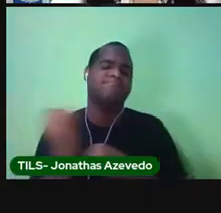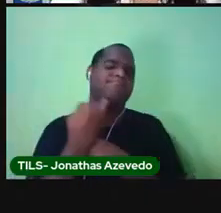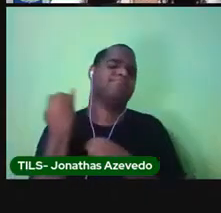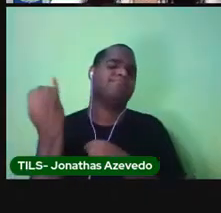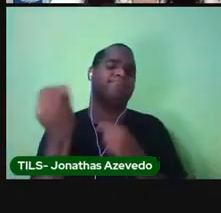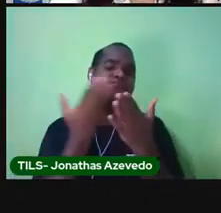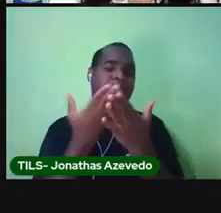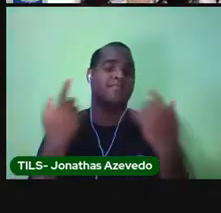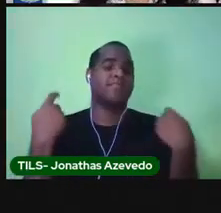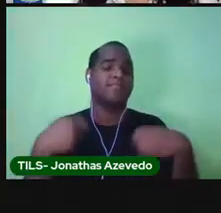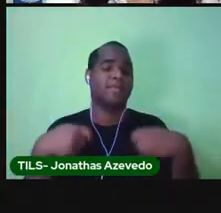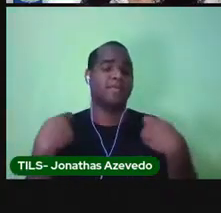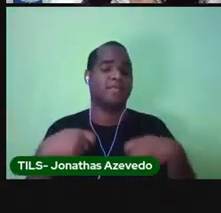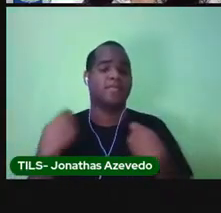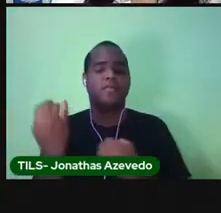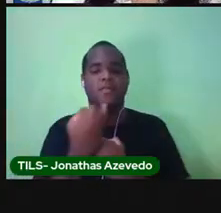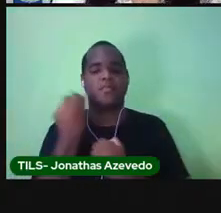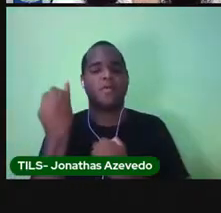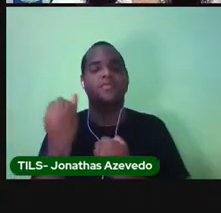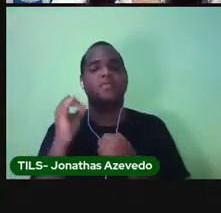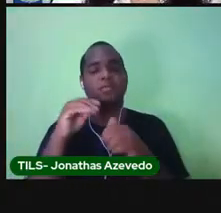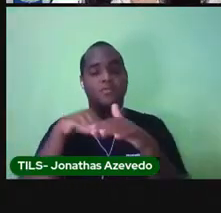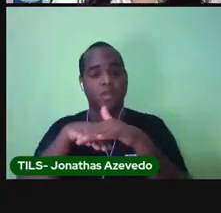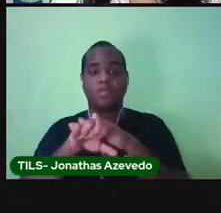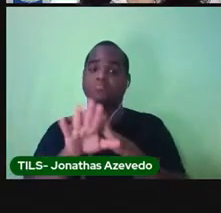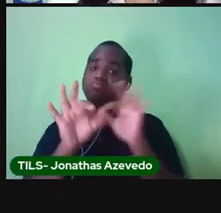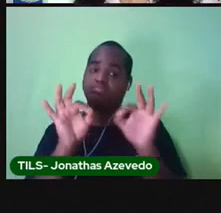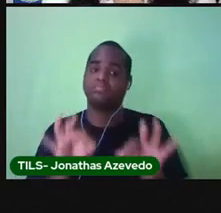e precisa ser muito bem guardado.